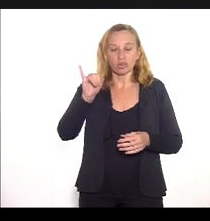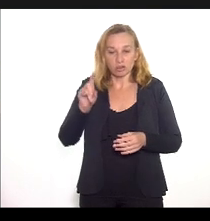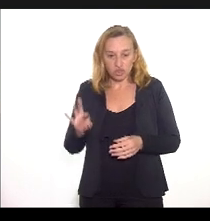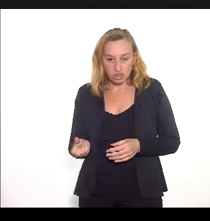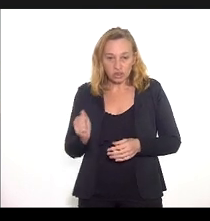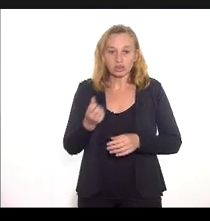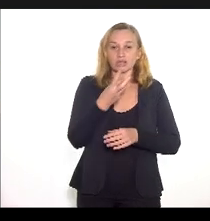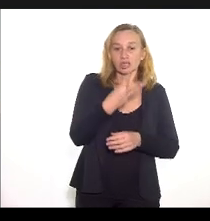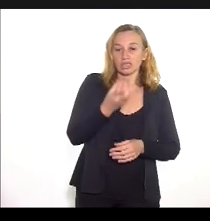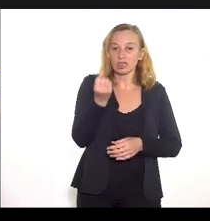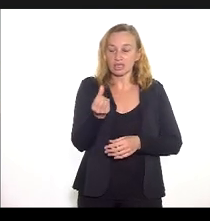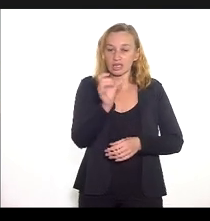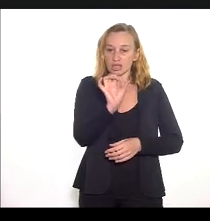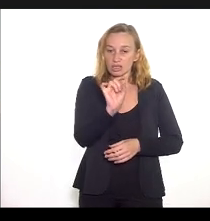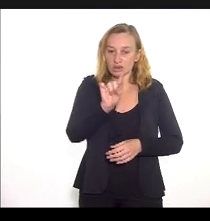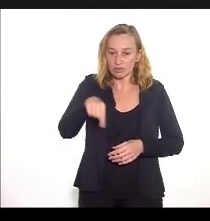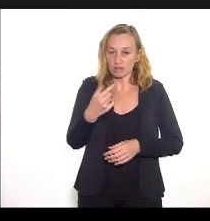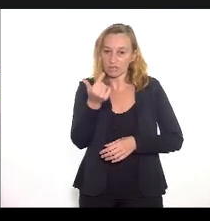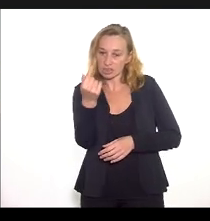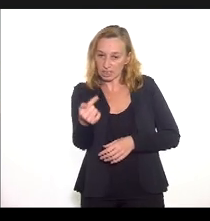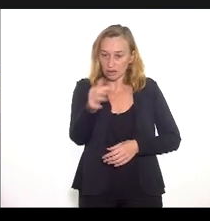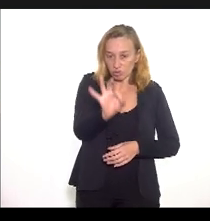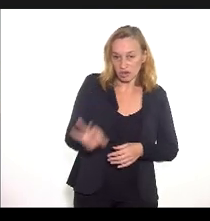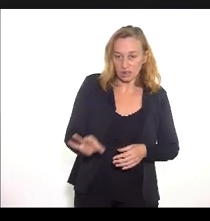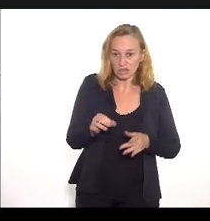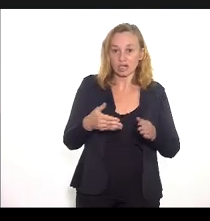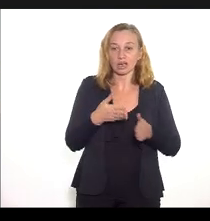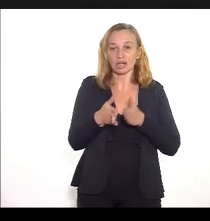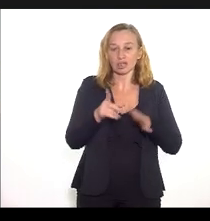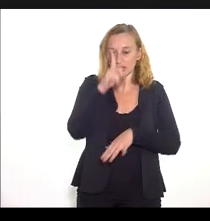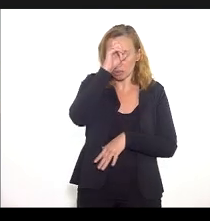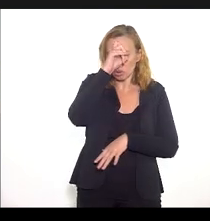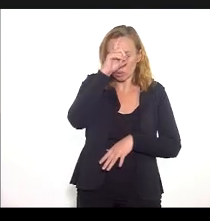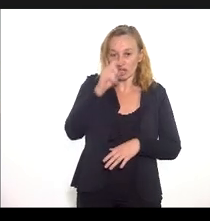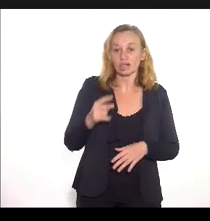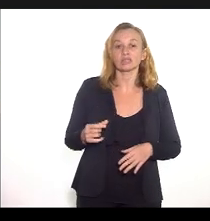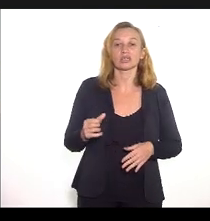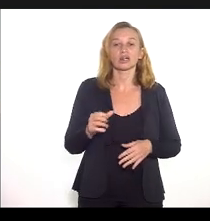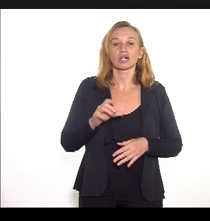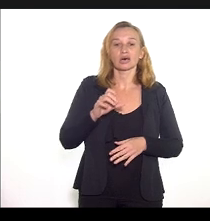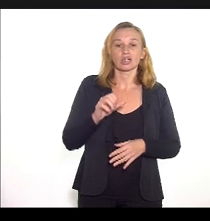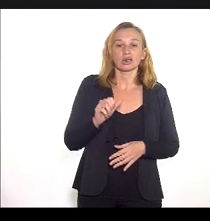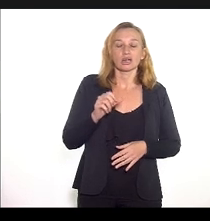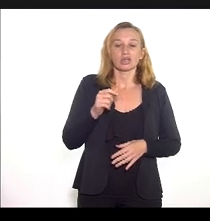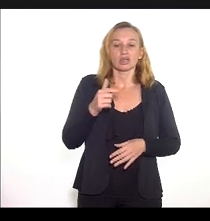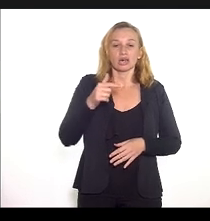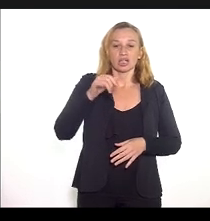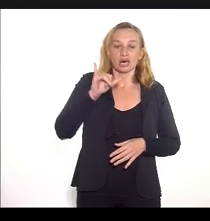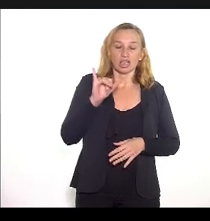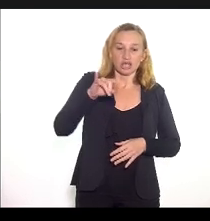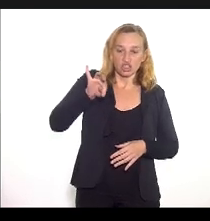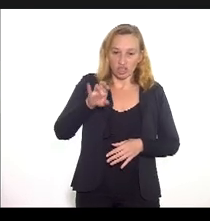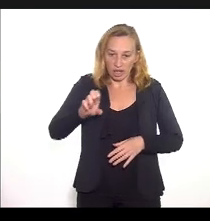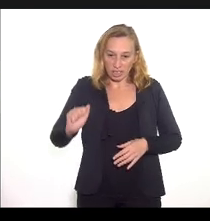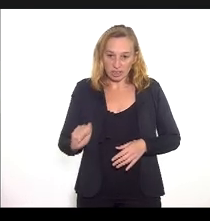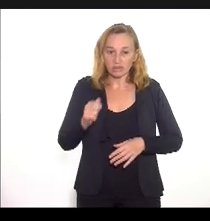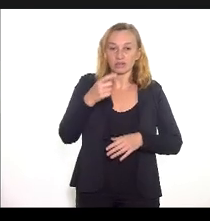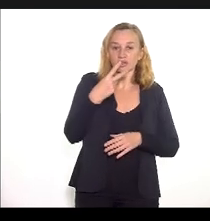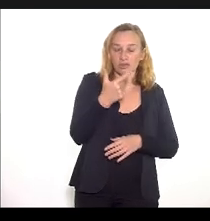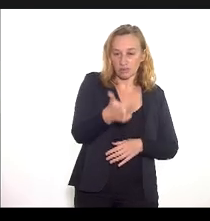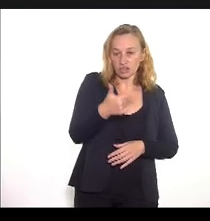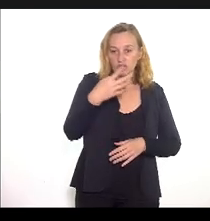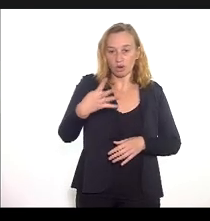36,7%, as internações decorrentes de causas externas 24,2%